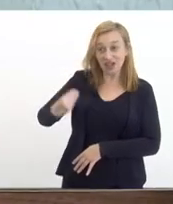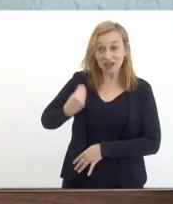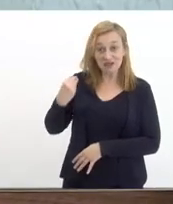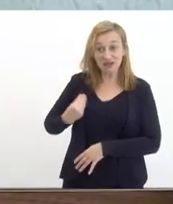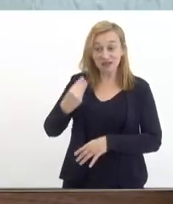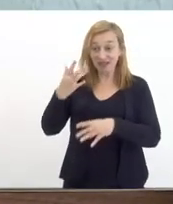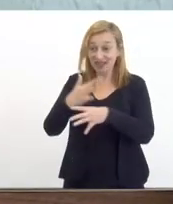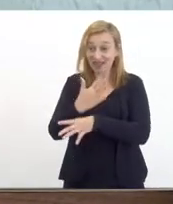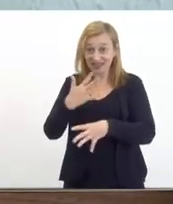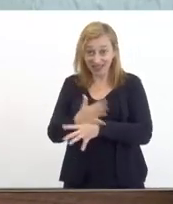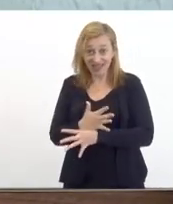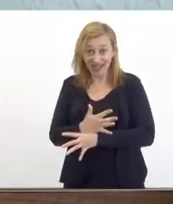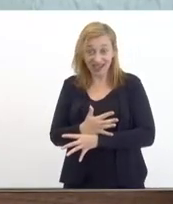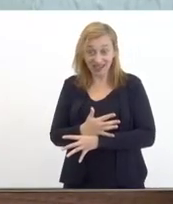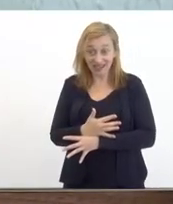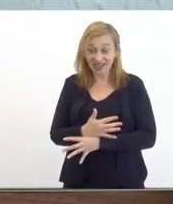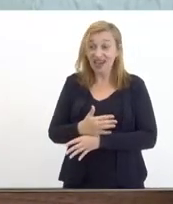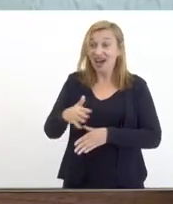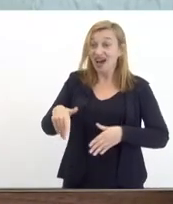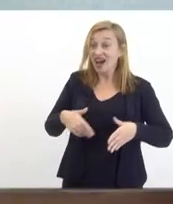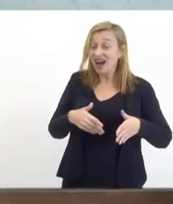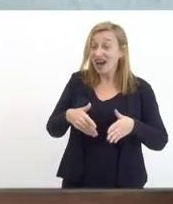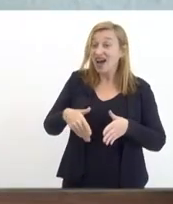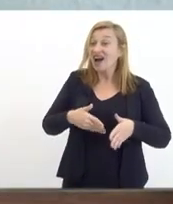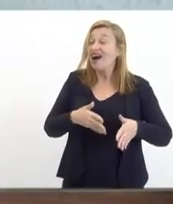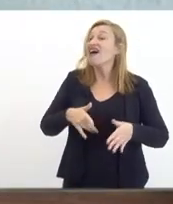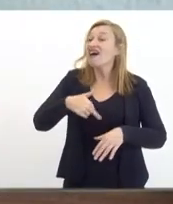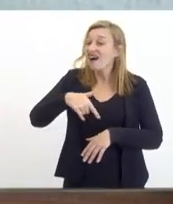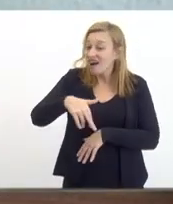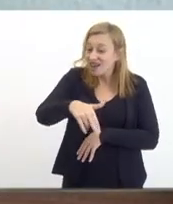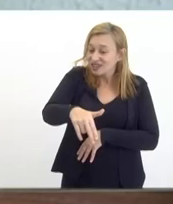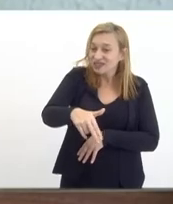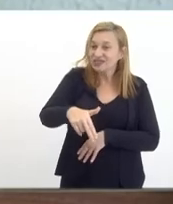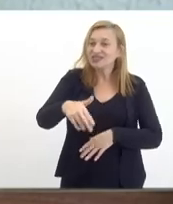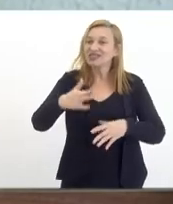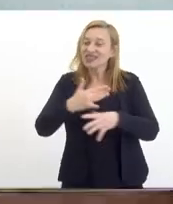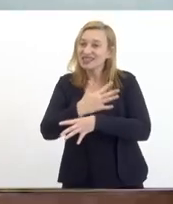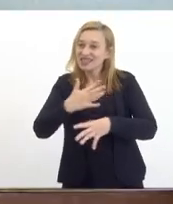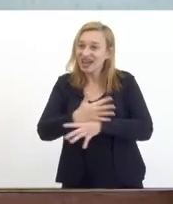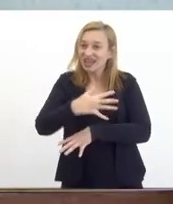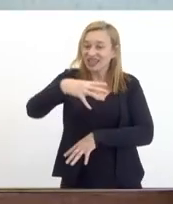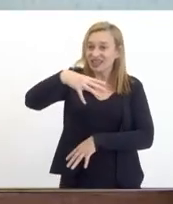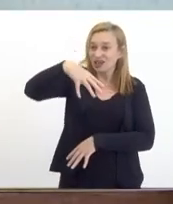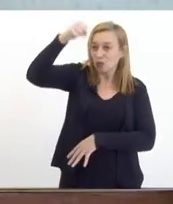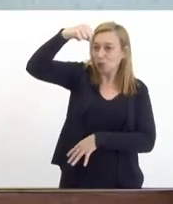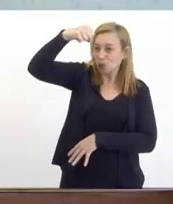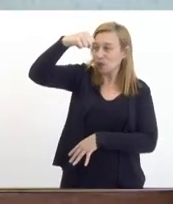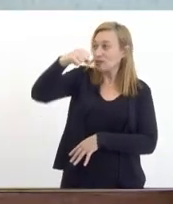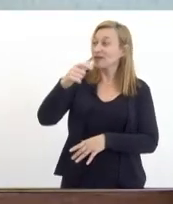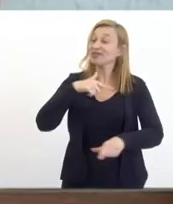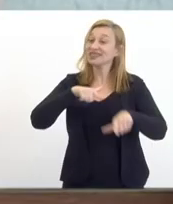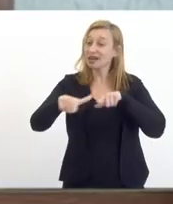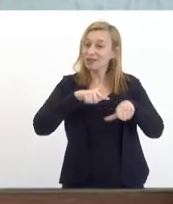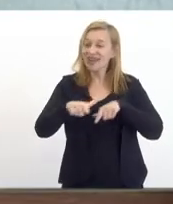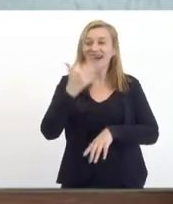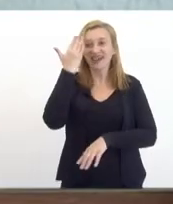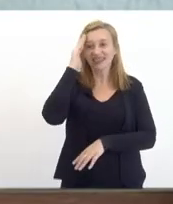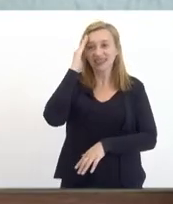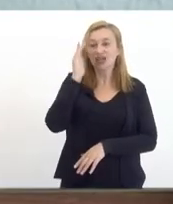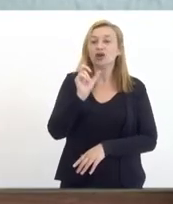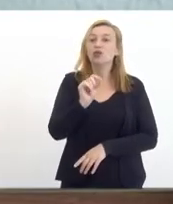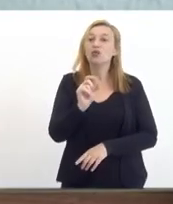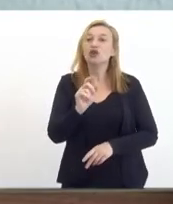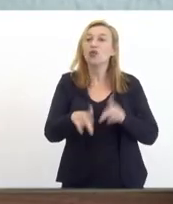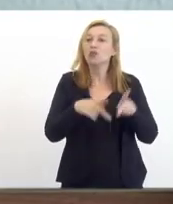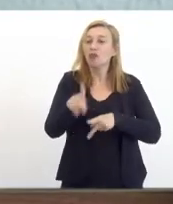buraco dessa cidade ando na luz que está queimada dessa cidade para poder trabalhar entender o que a população